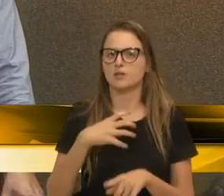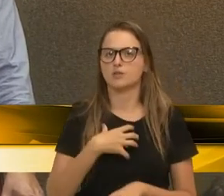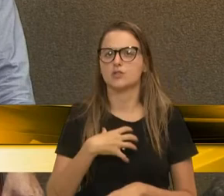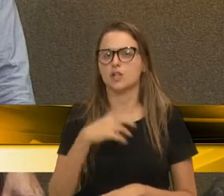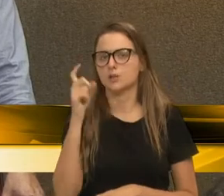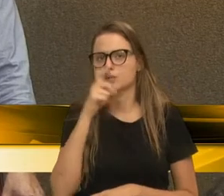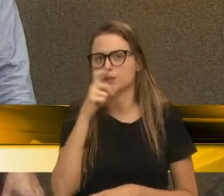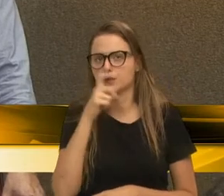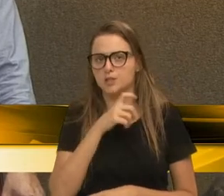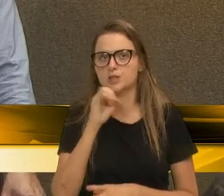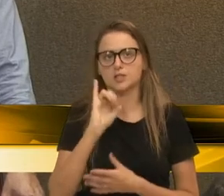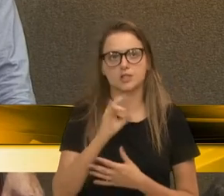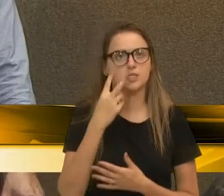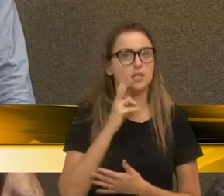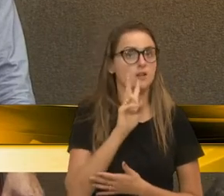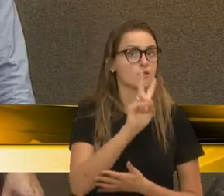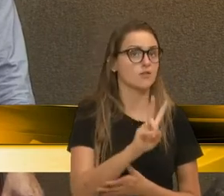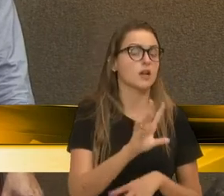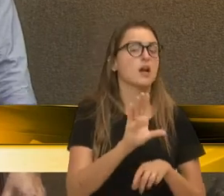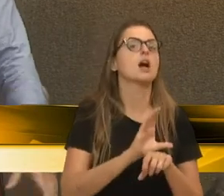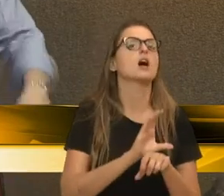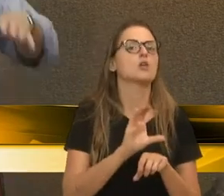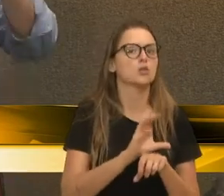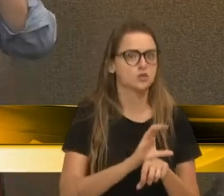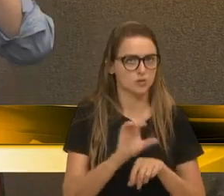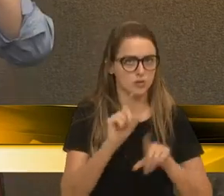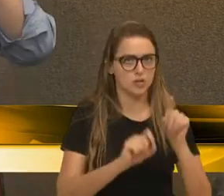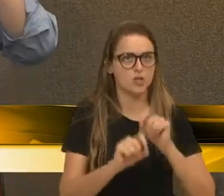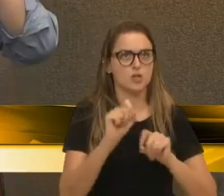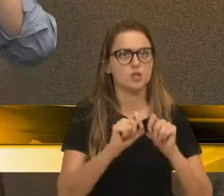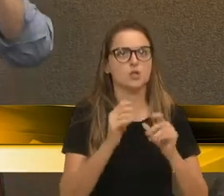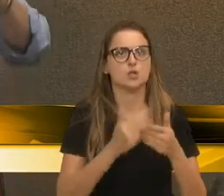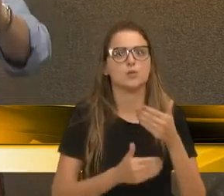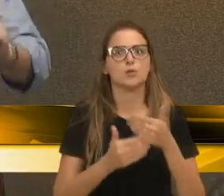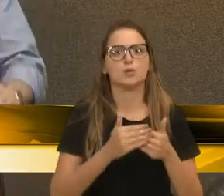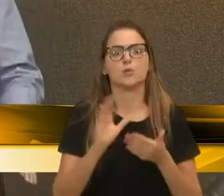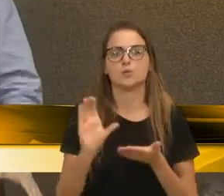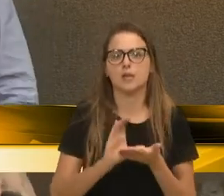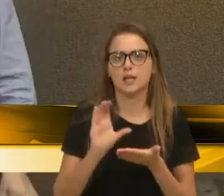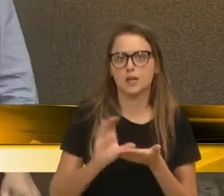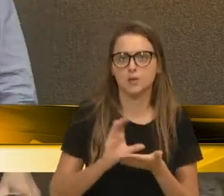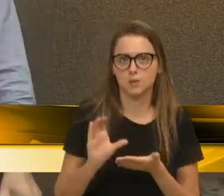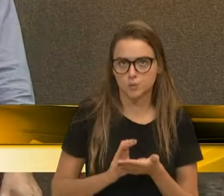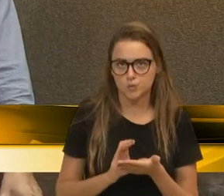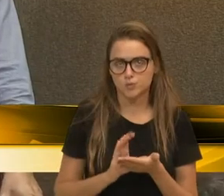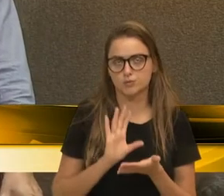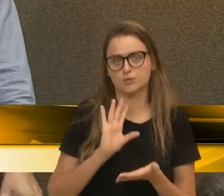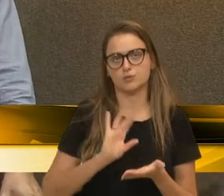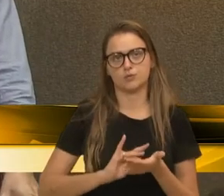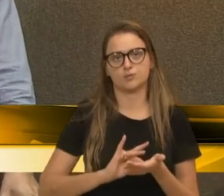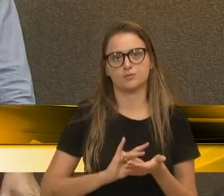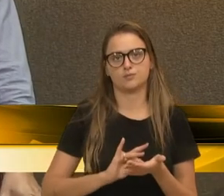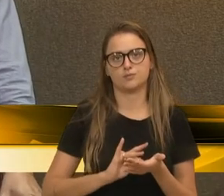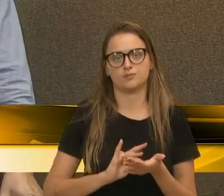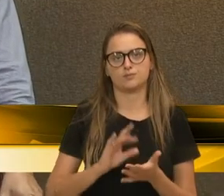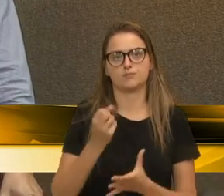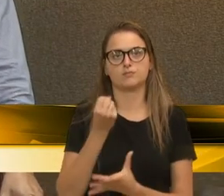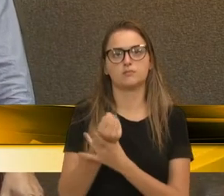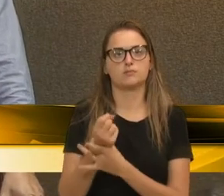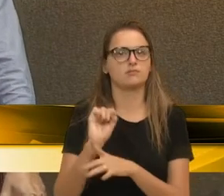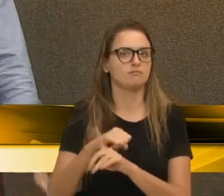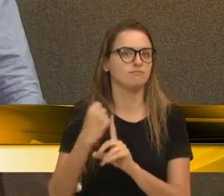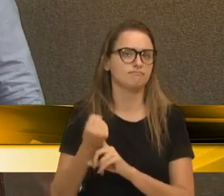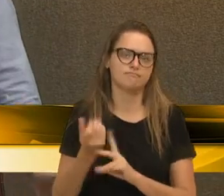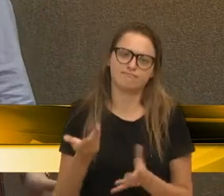analisarmos sobre a luz da Constituição, sobre os instrumentos e os recursos que garantiriam a seguridade social,